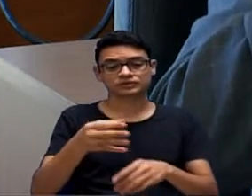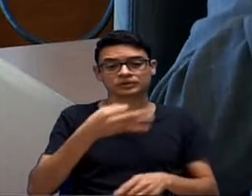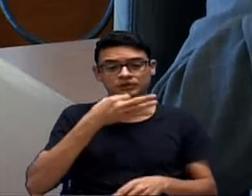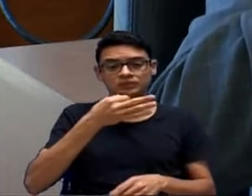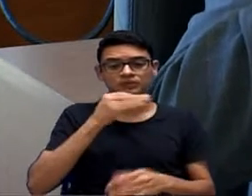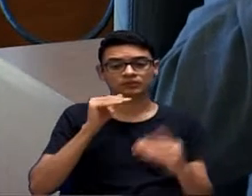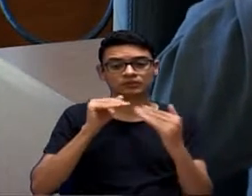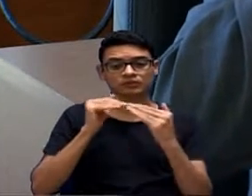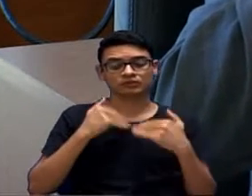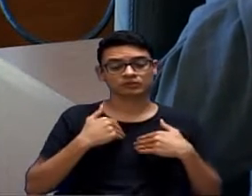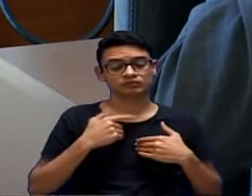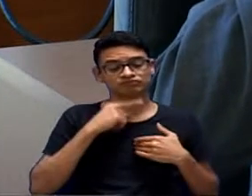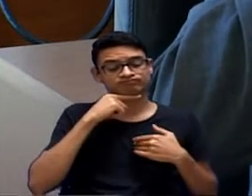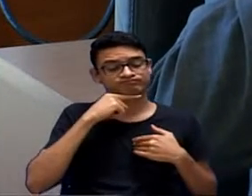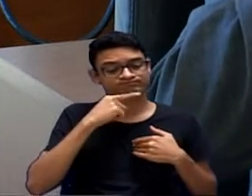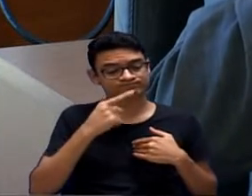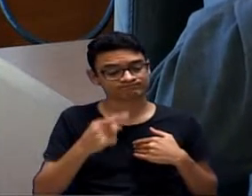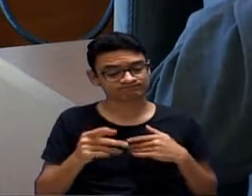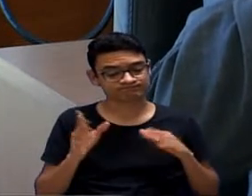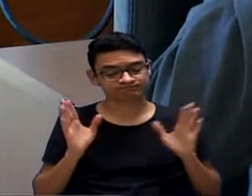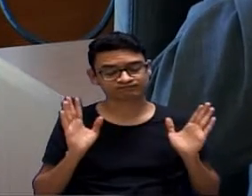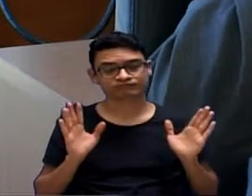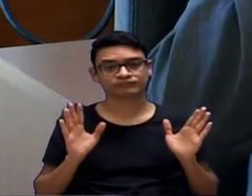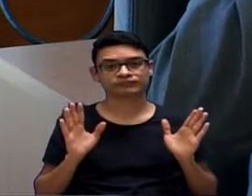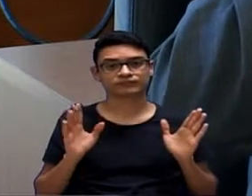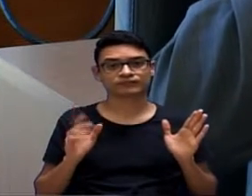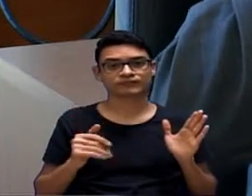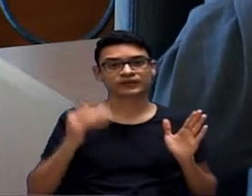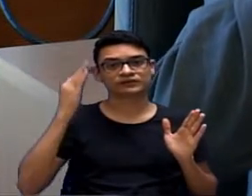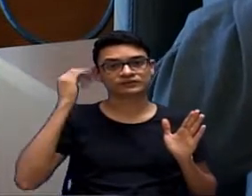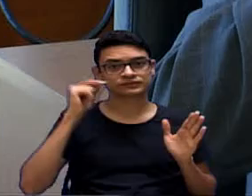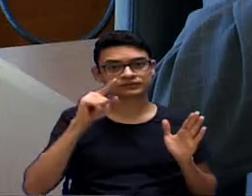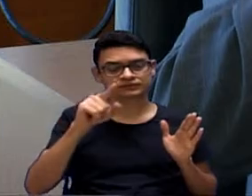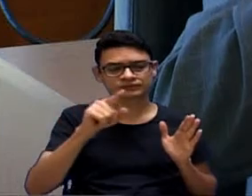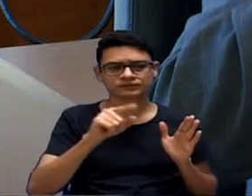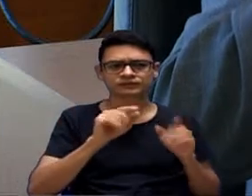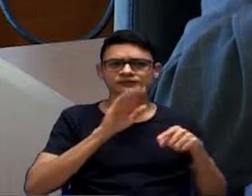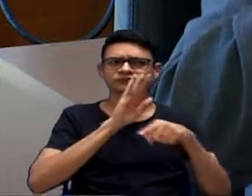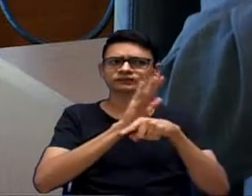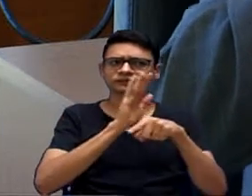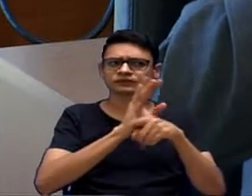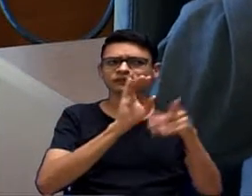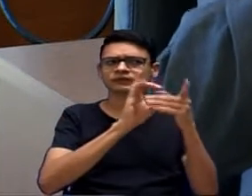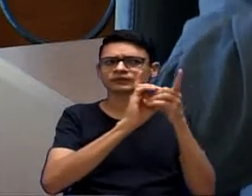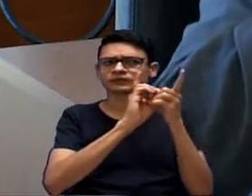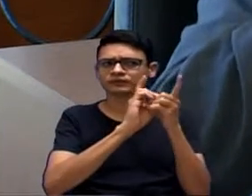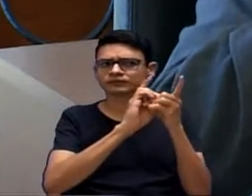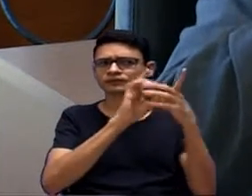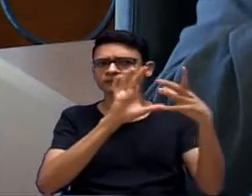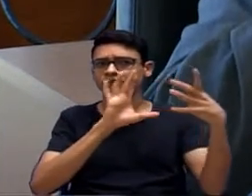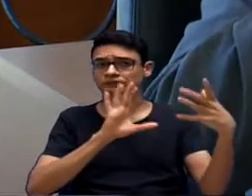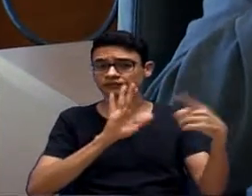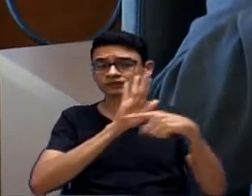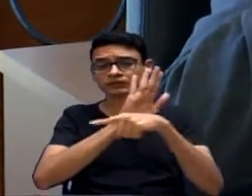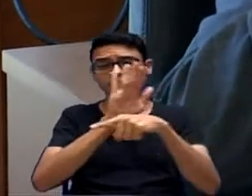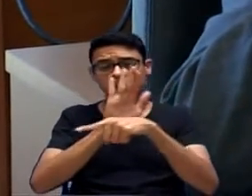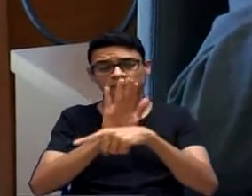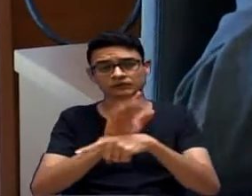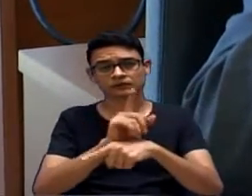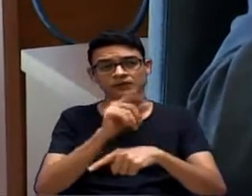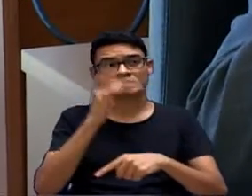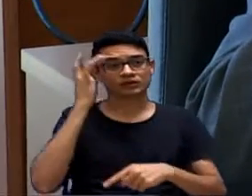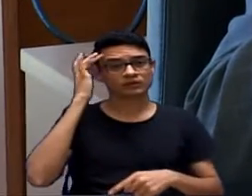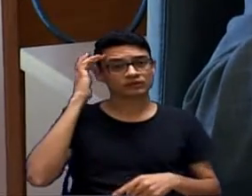Senhora, como uma defensora do processo e do regime democrático, acho interessante você estar